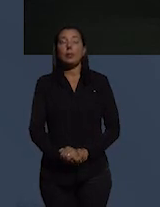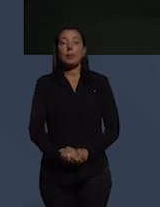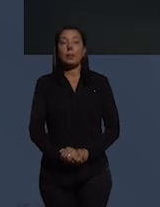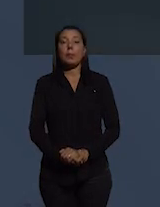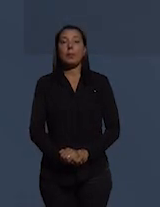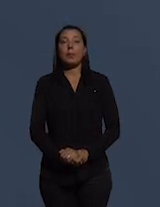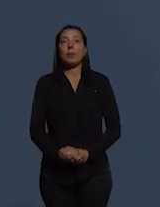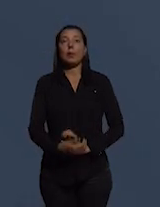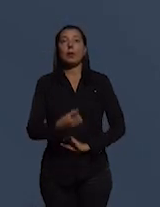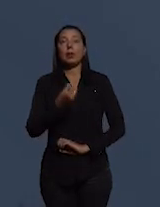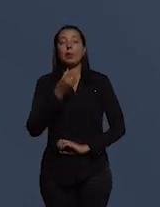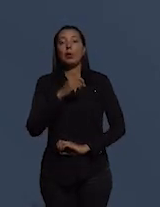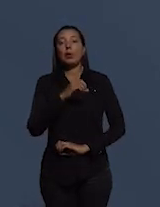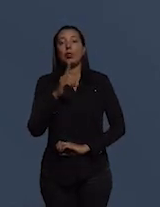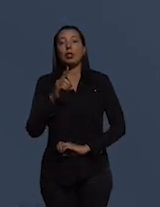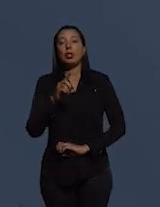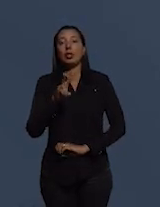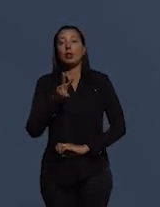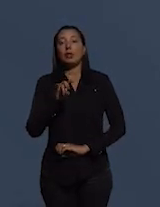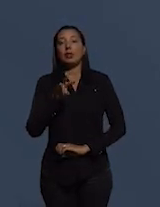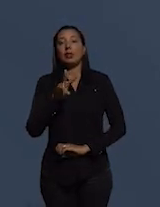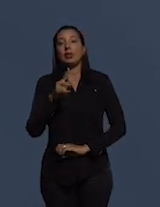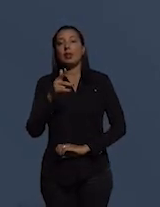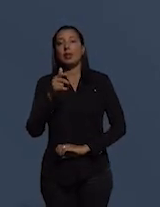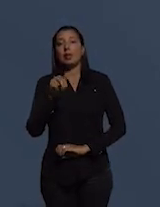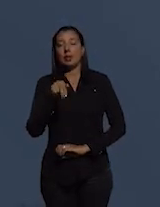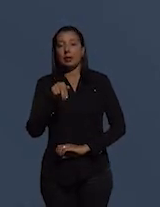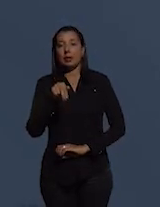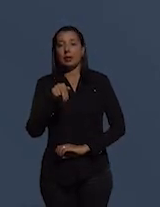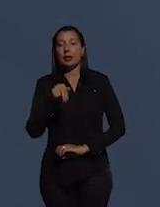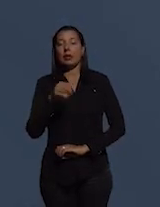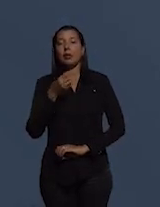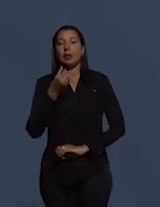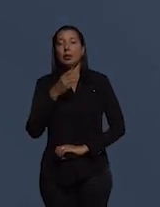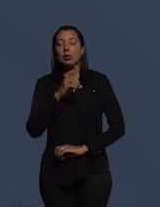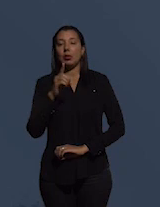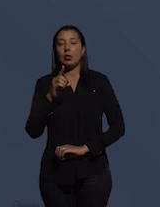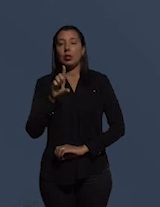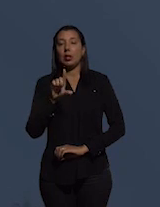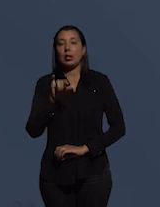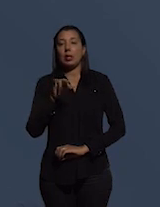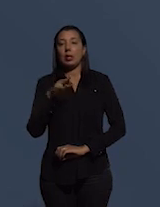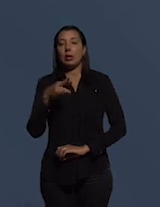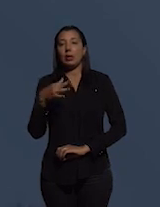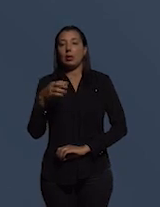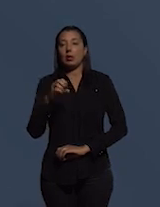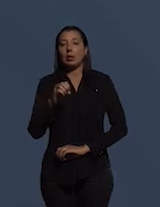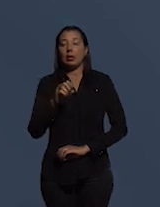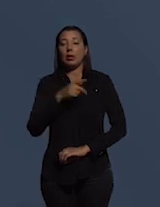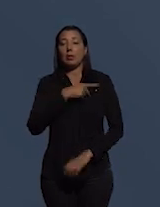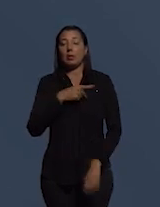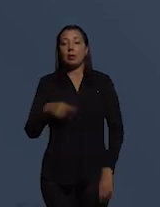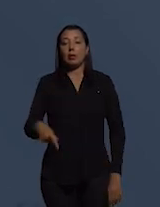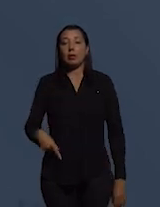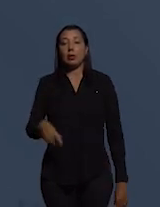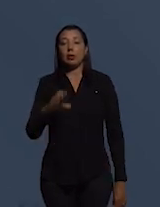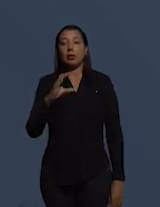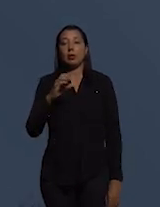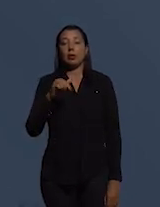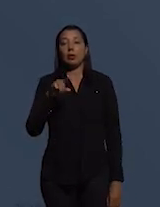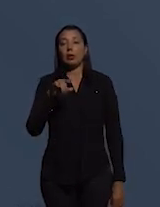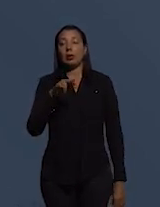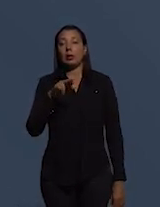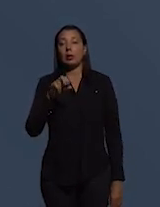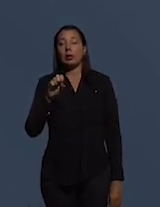Bom dia, Vivian Daniele. Bom dia, Leonardo Ferraz, presidente do Conace. Bom